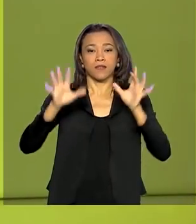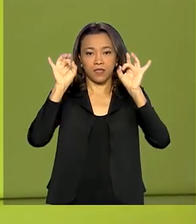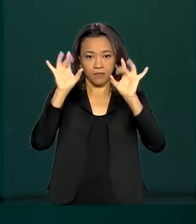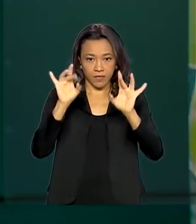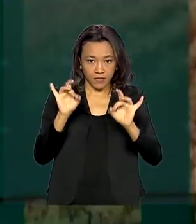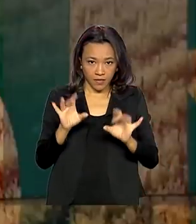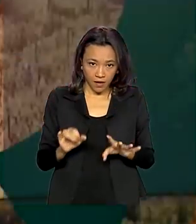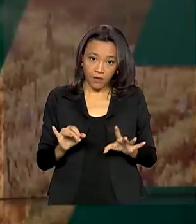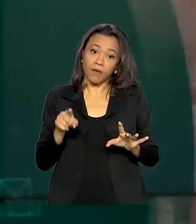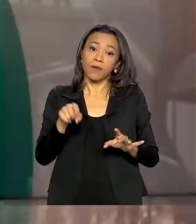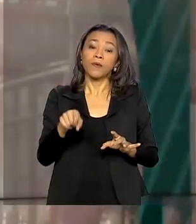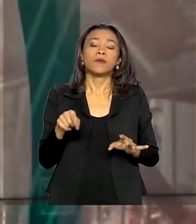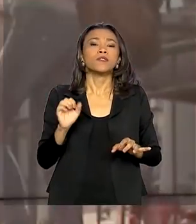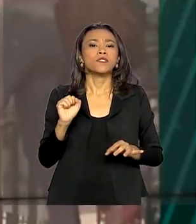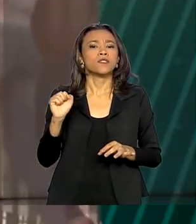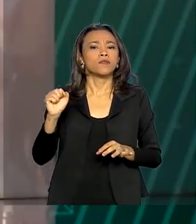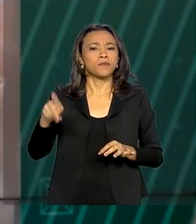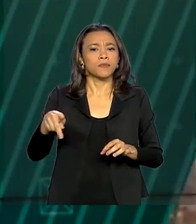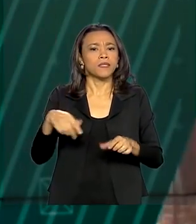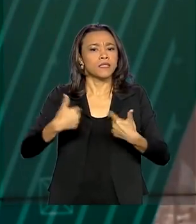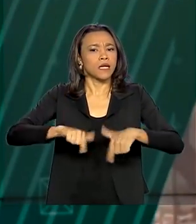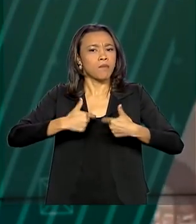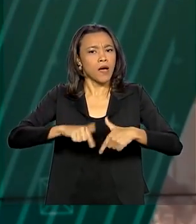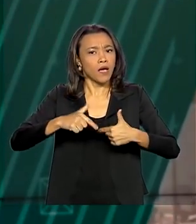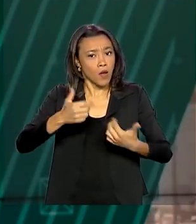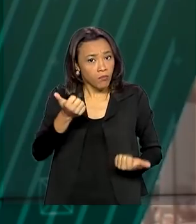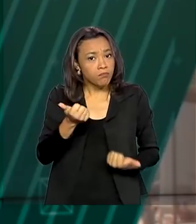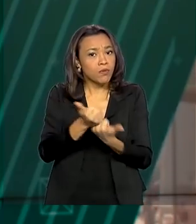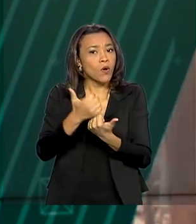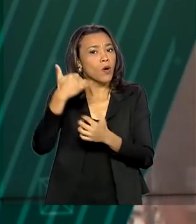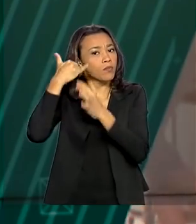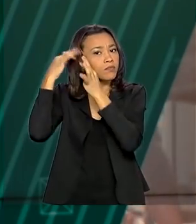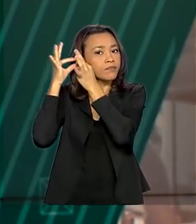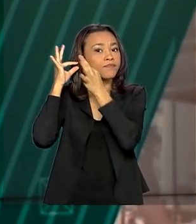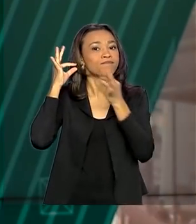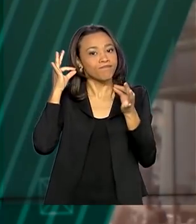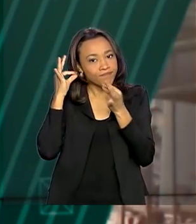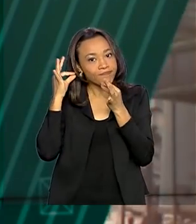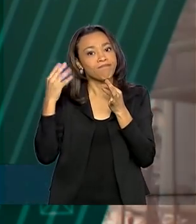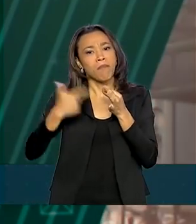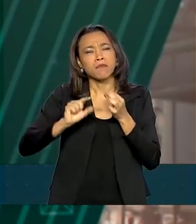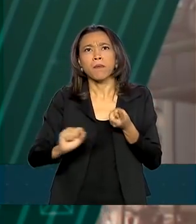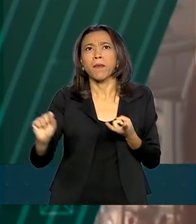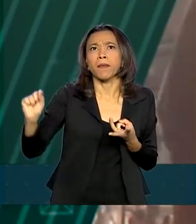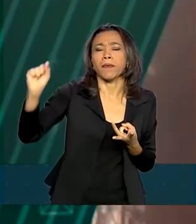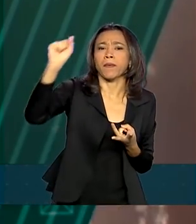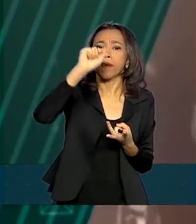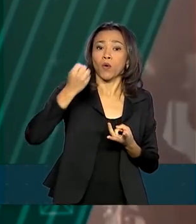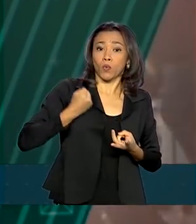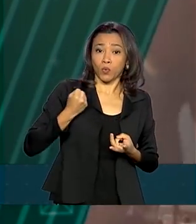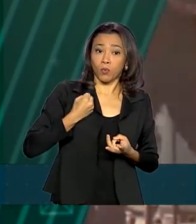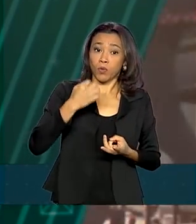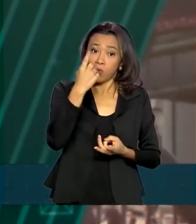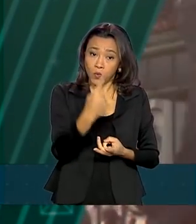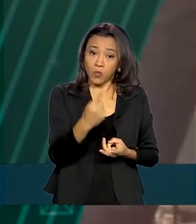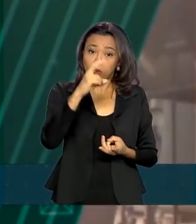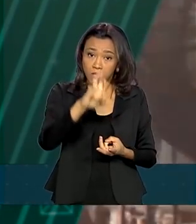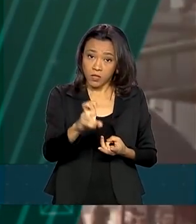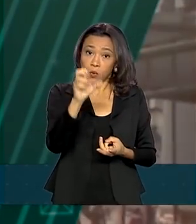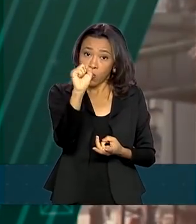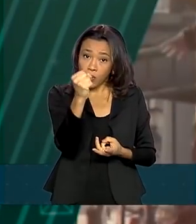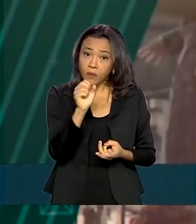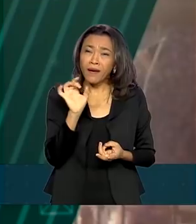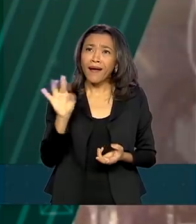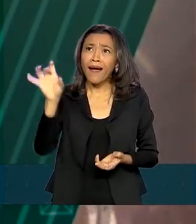Previdência e Trabalho reforçou os canais de comunicação com o cidadão por telefone. Além do número 158, cada